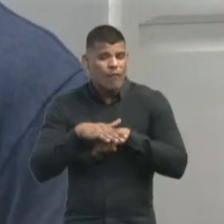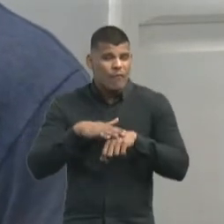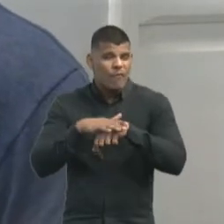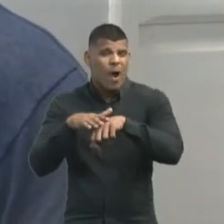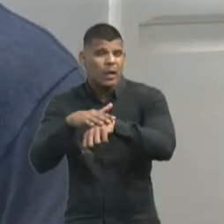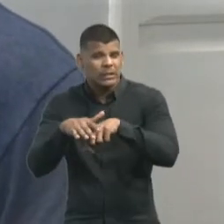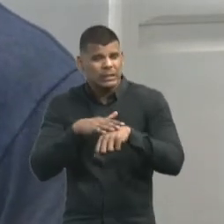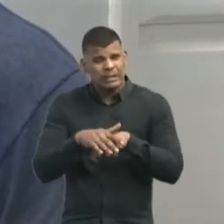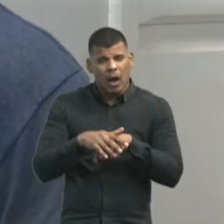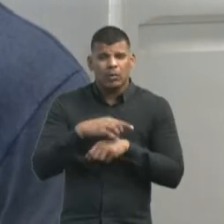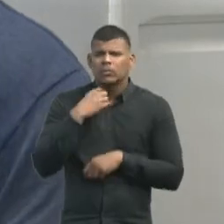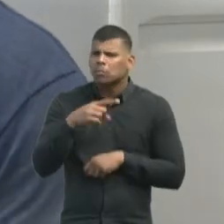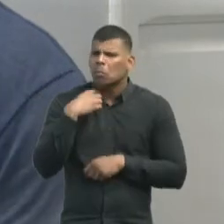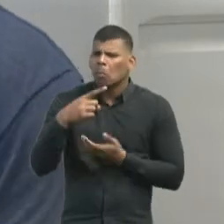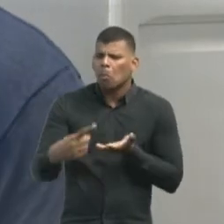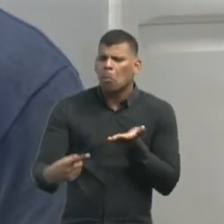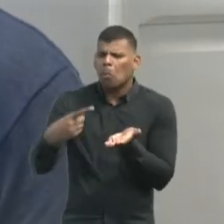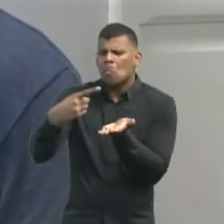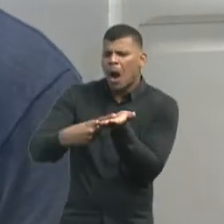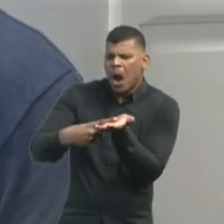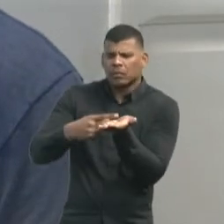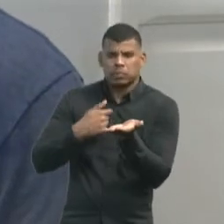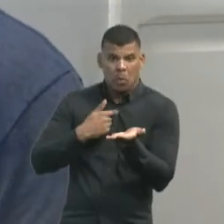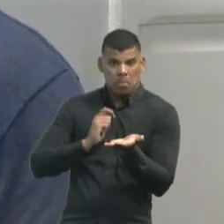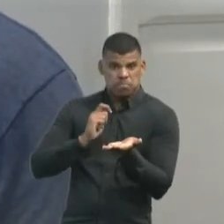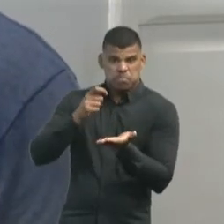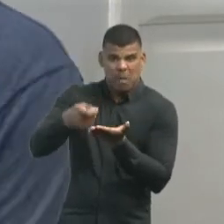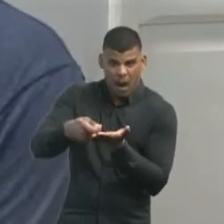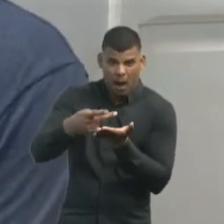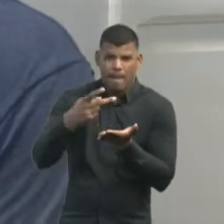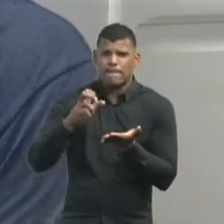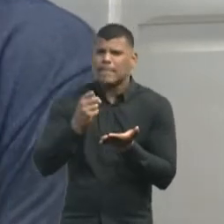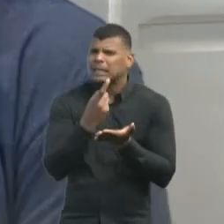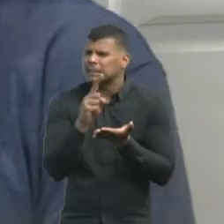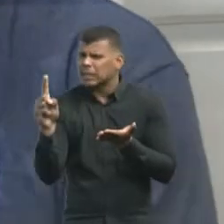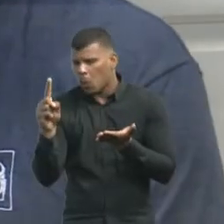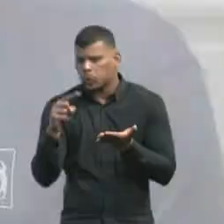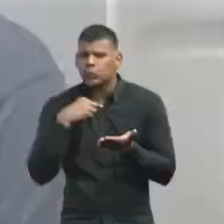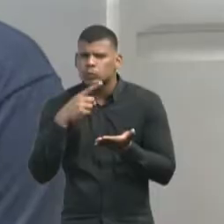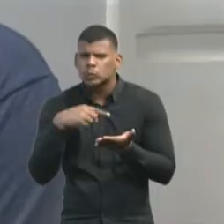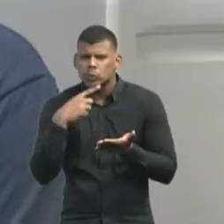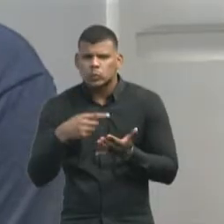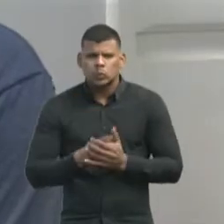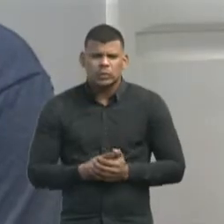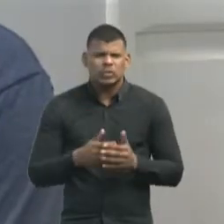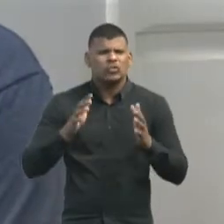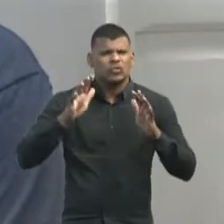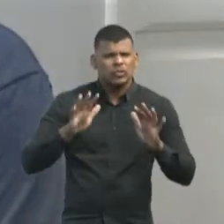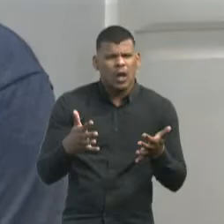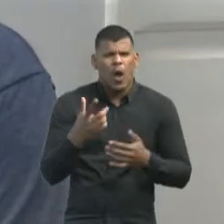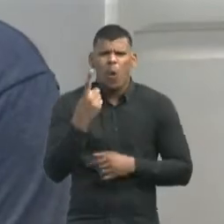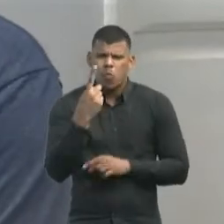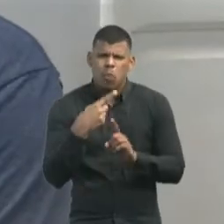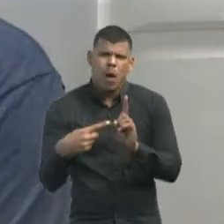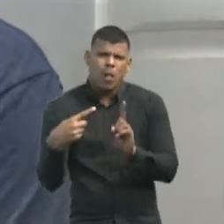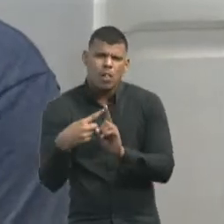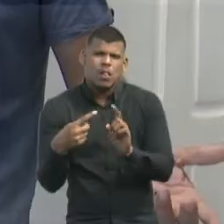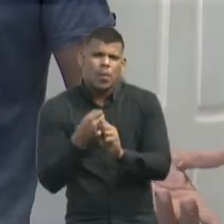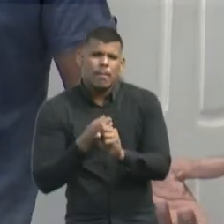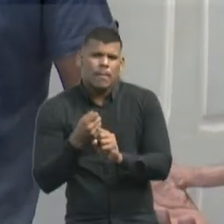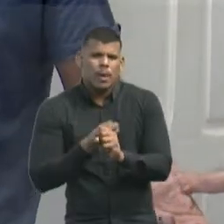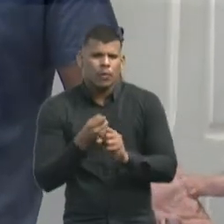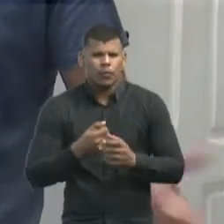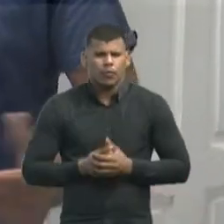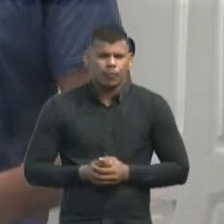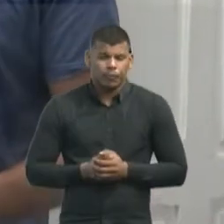a gente não tinha como negociar essa parte da pensão. Faz quanto tempo isso aí? Um ano e meio, faz dois anos agora.